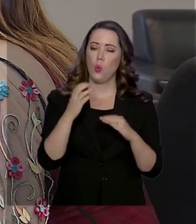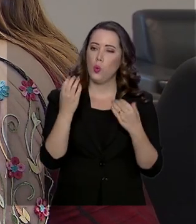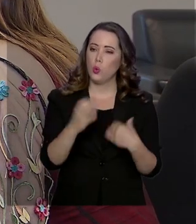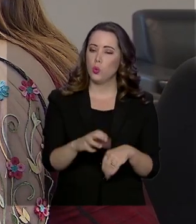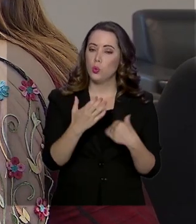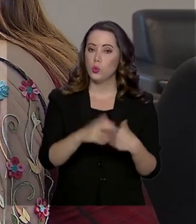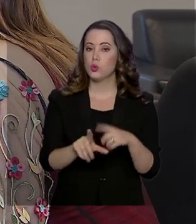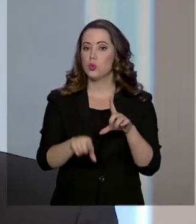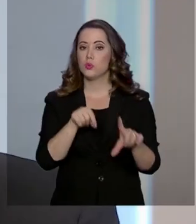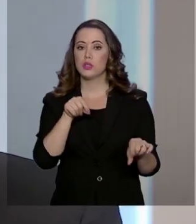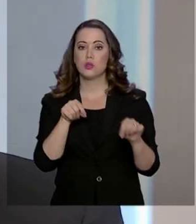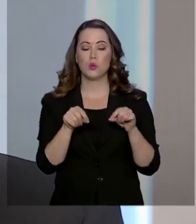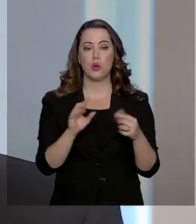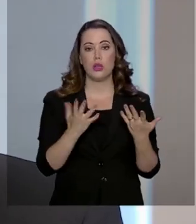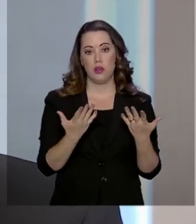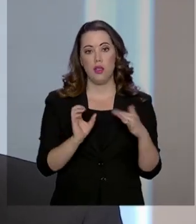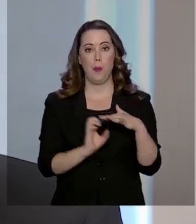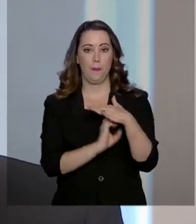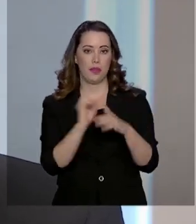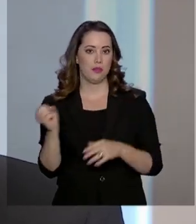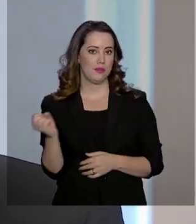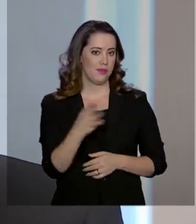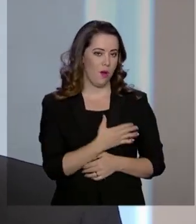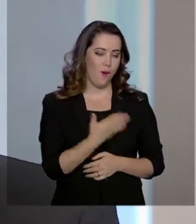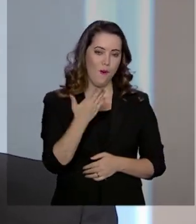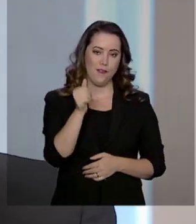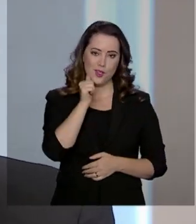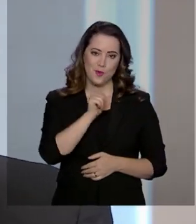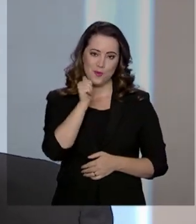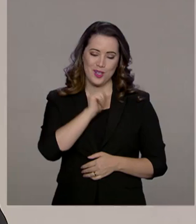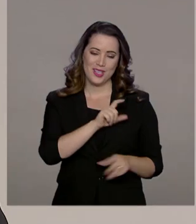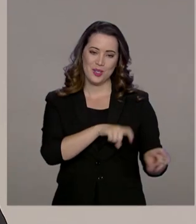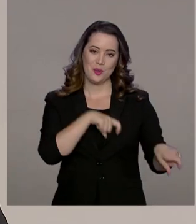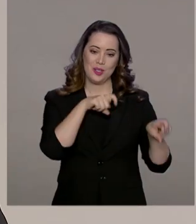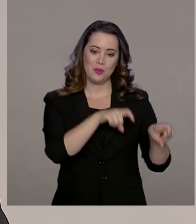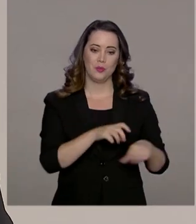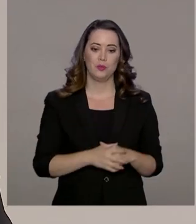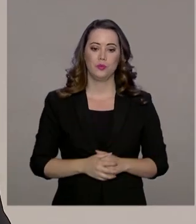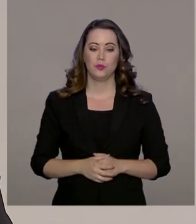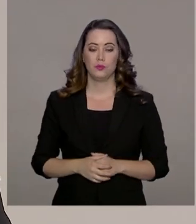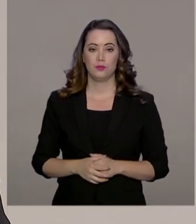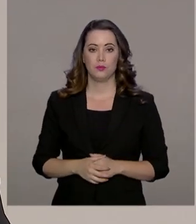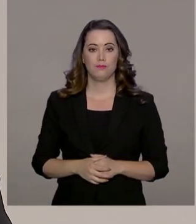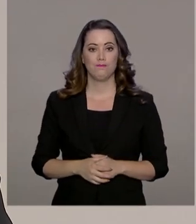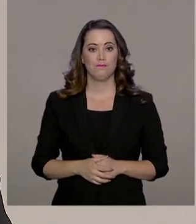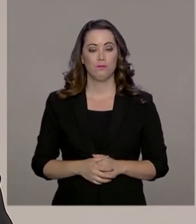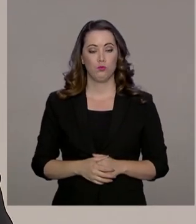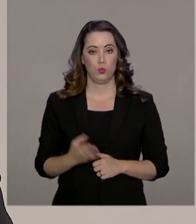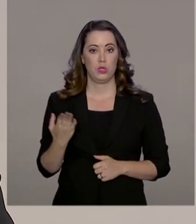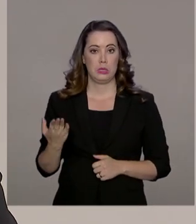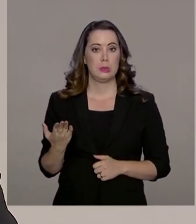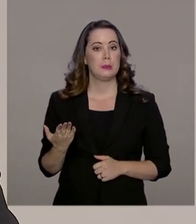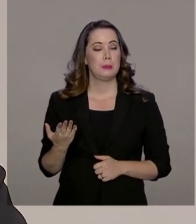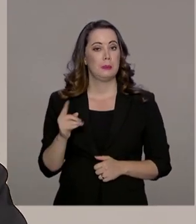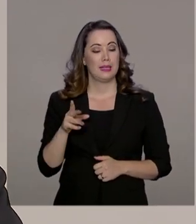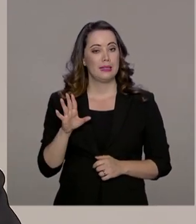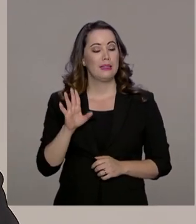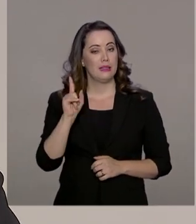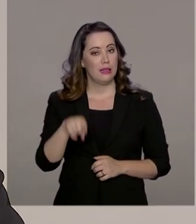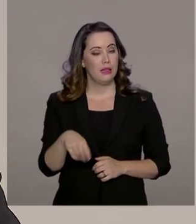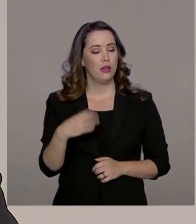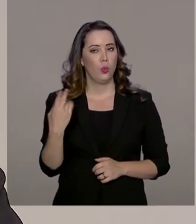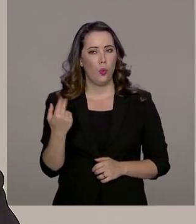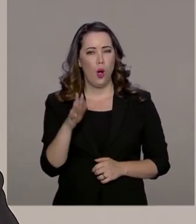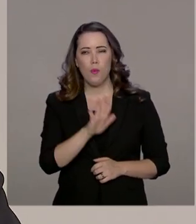selecionar empreendimentos inovadores de mulheres rurais. Para que eles sirvam de exemplo em todo o